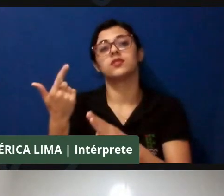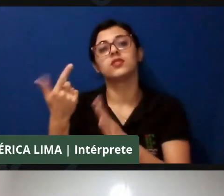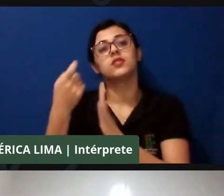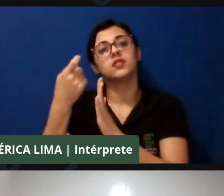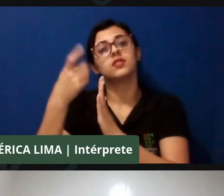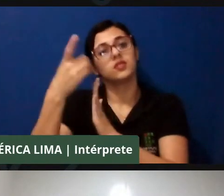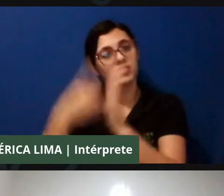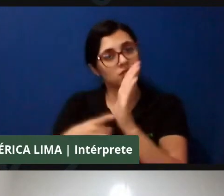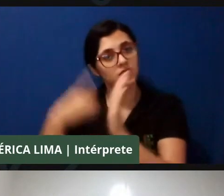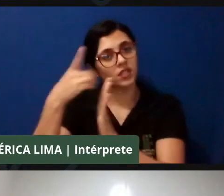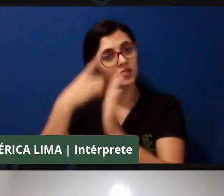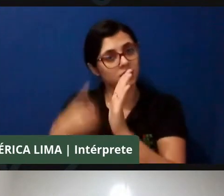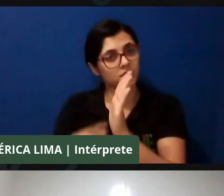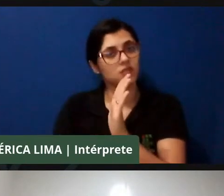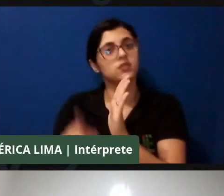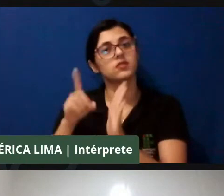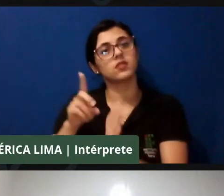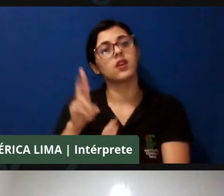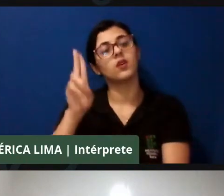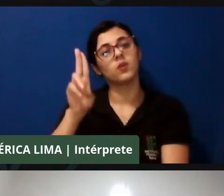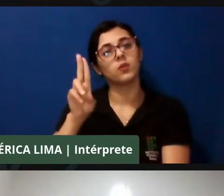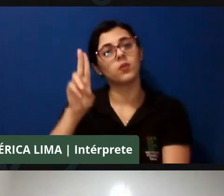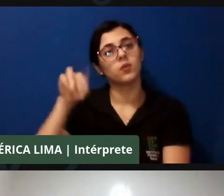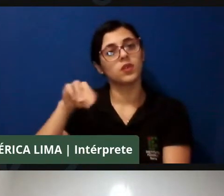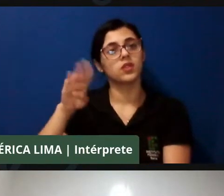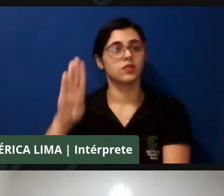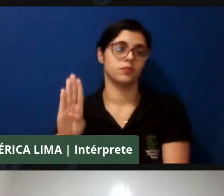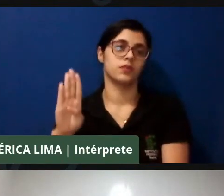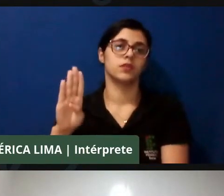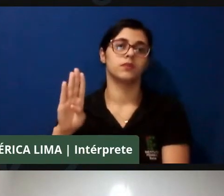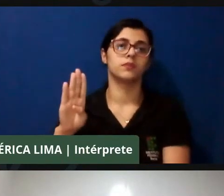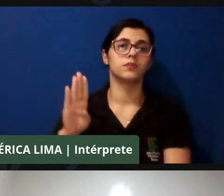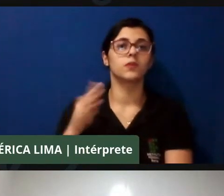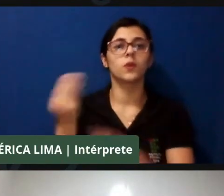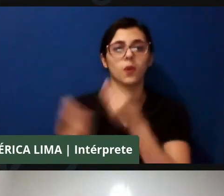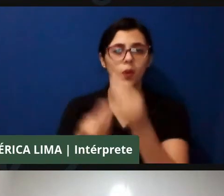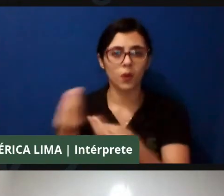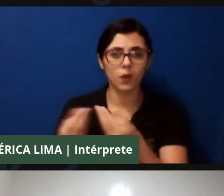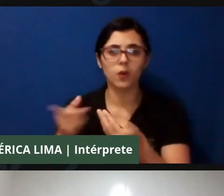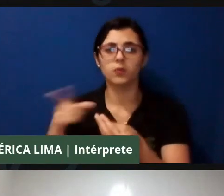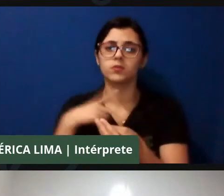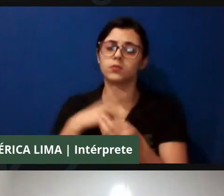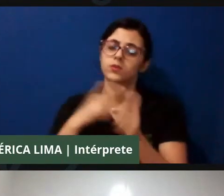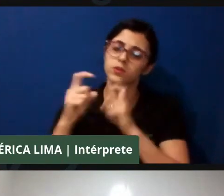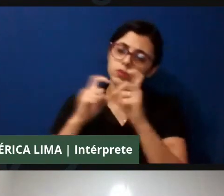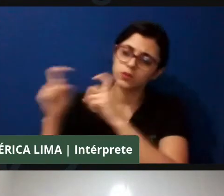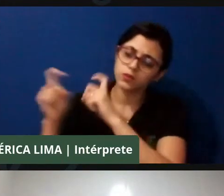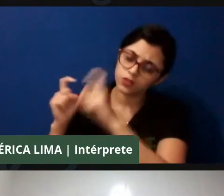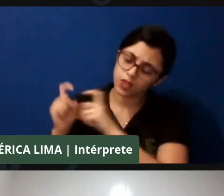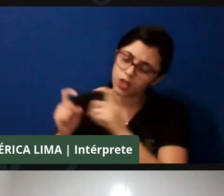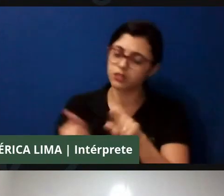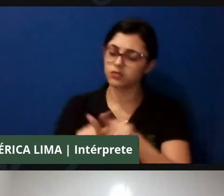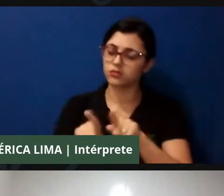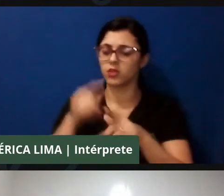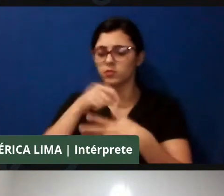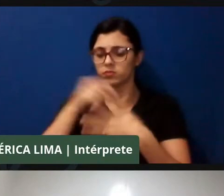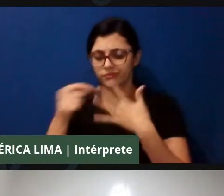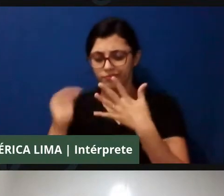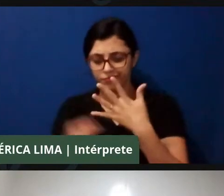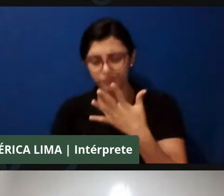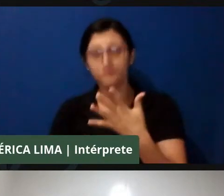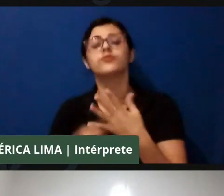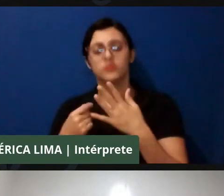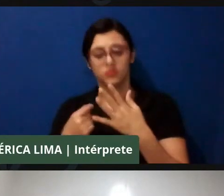pouquinho sobre os achados e esse diálogo com a comunidade sendo a